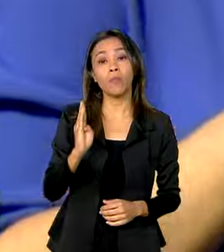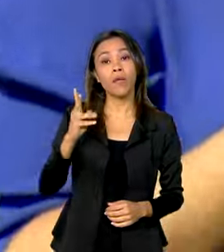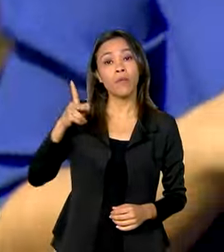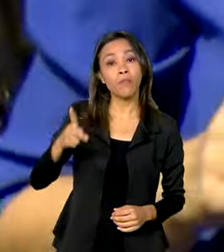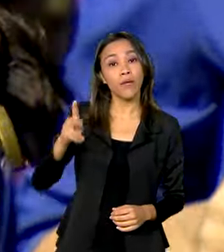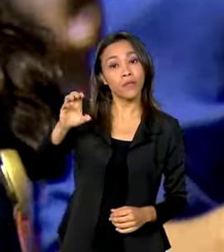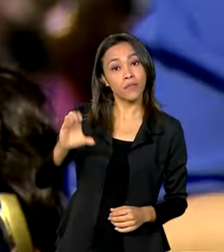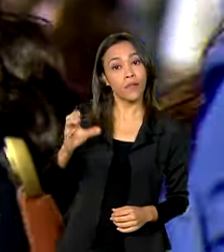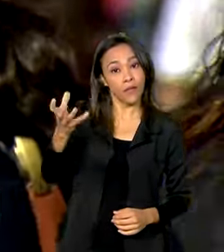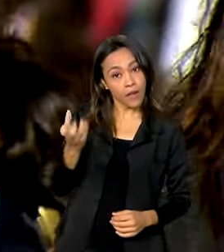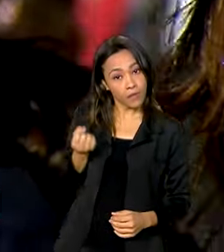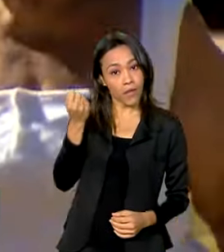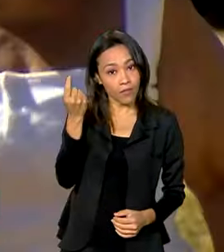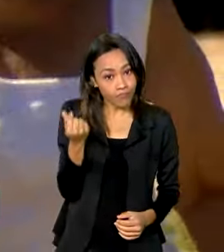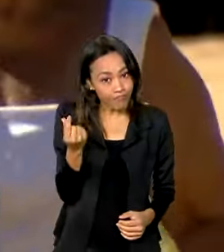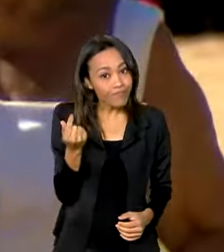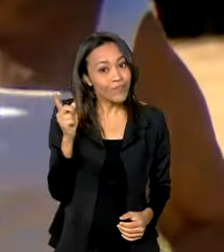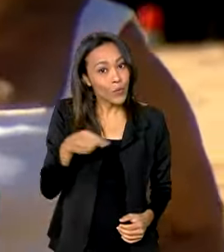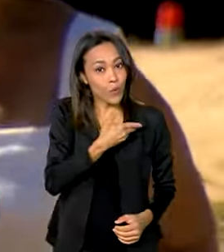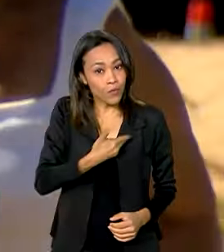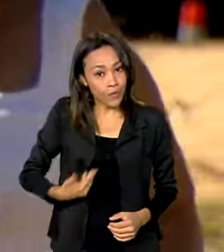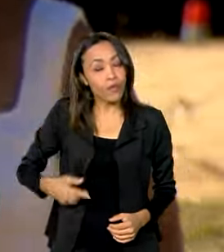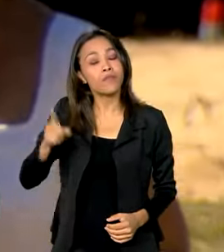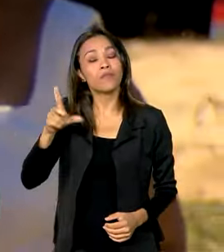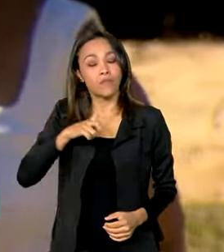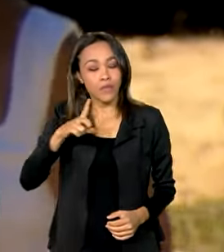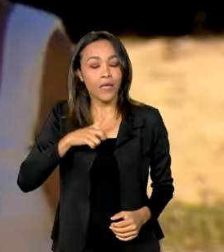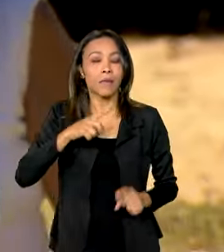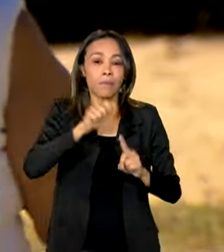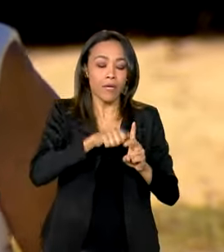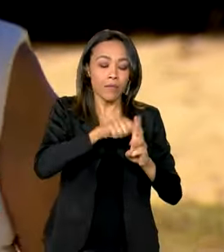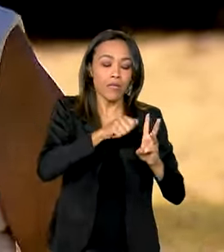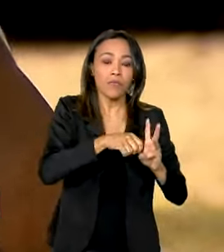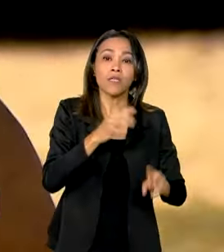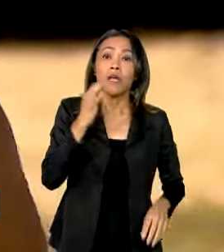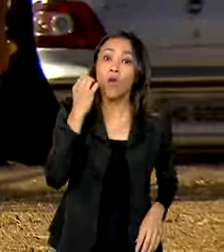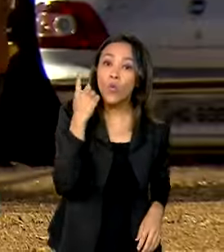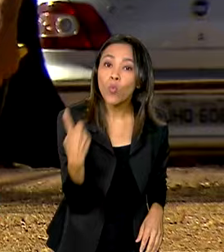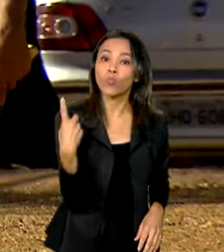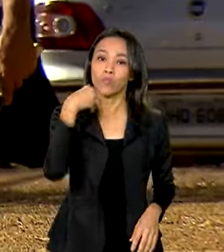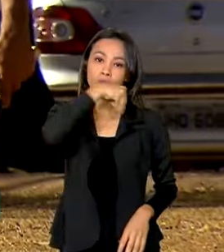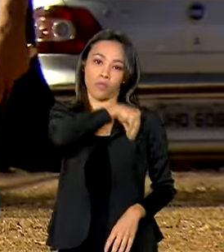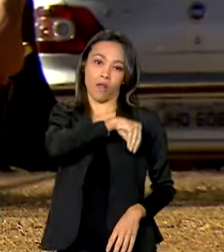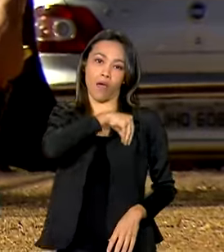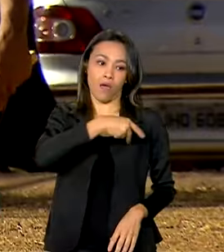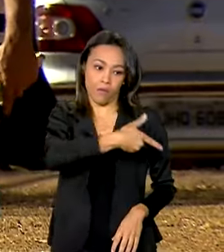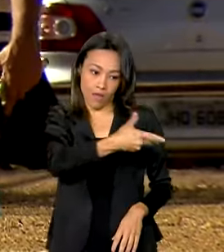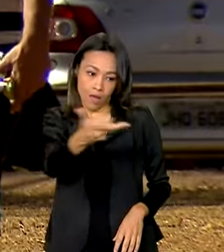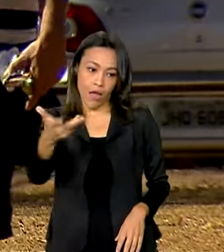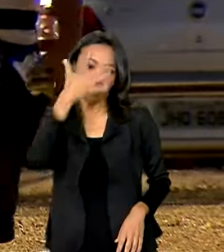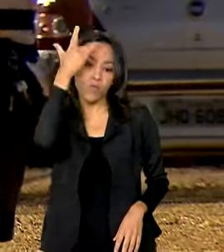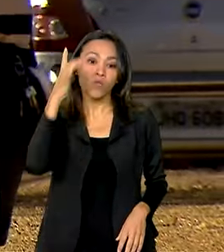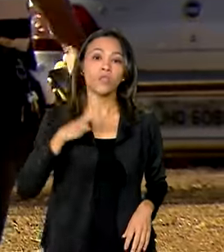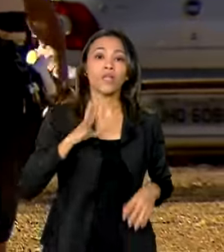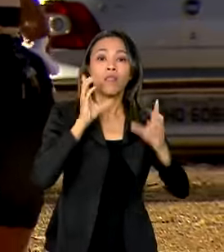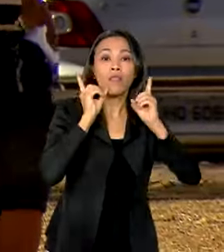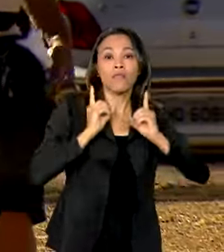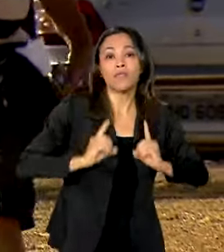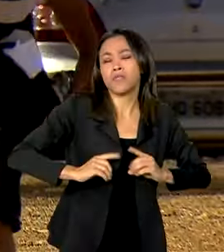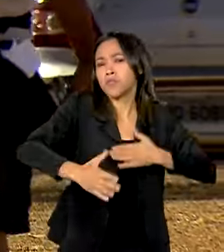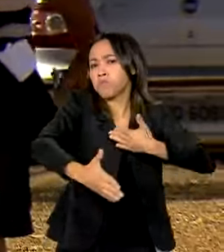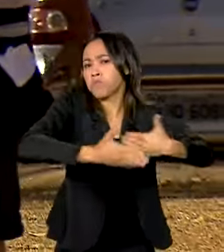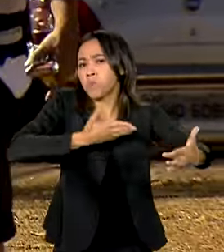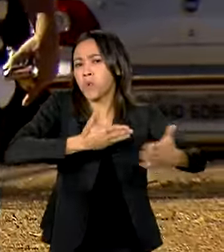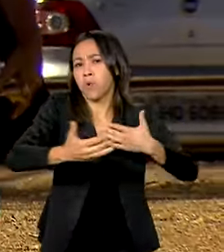continuada, o BPC, também garante renda mensal no valor de um salário mínimo às pessoas com deficiência de qualquer